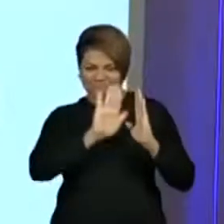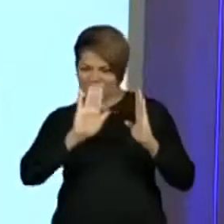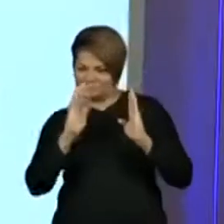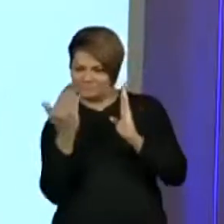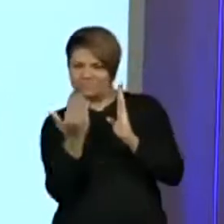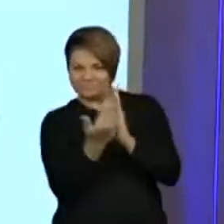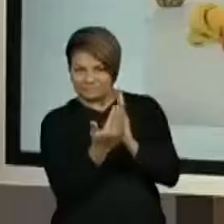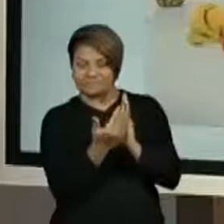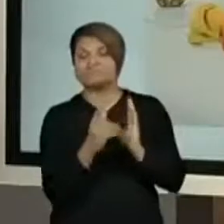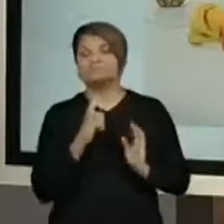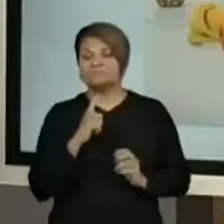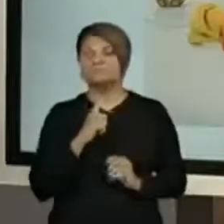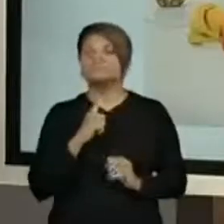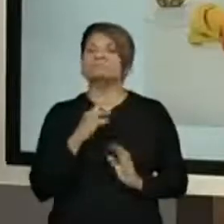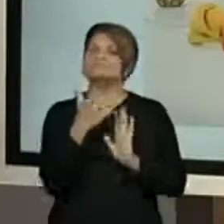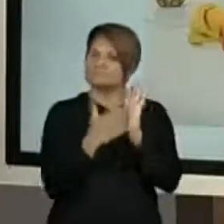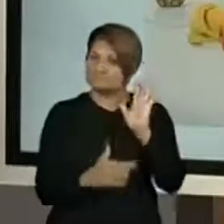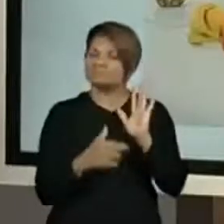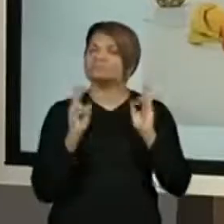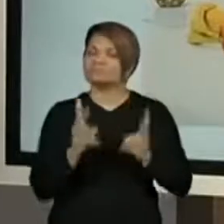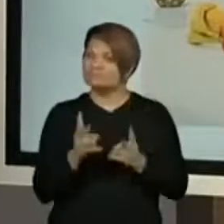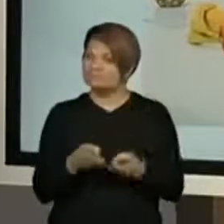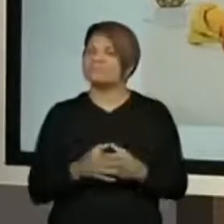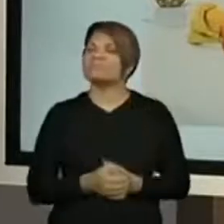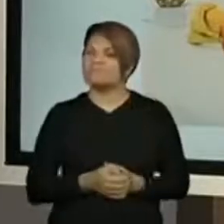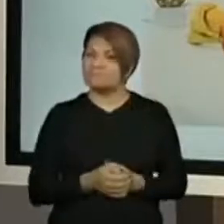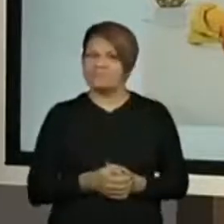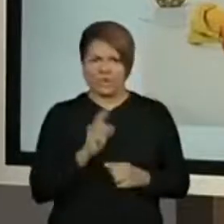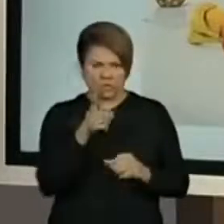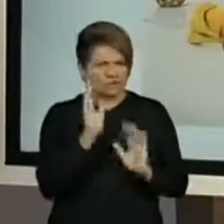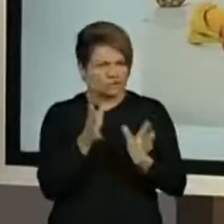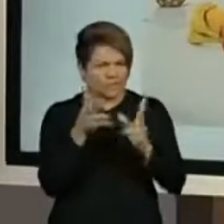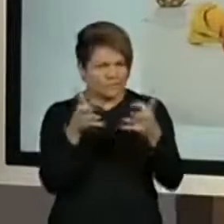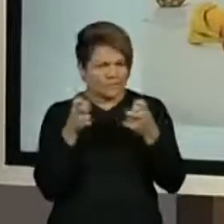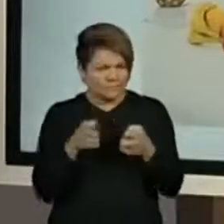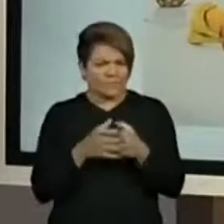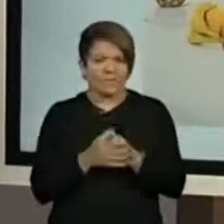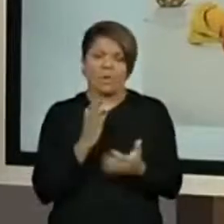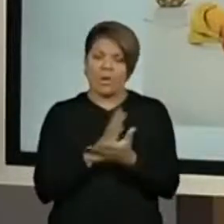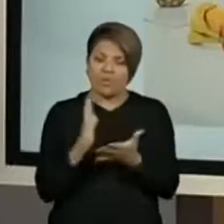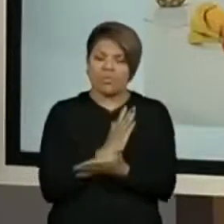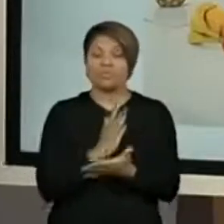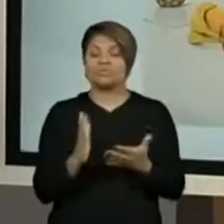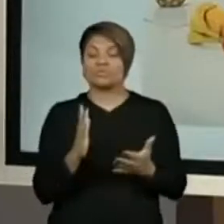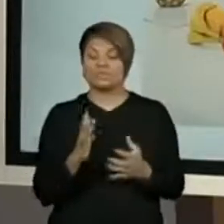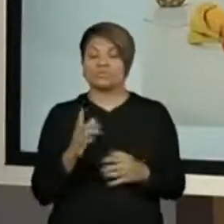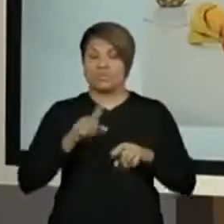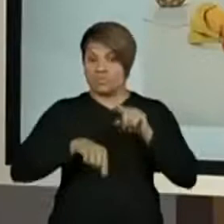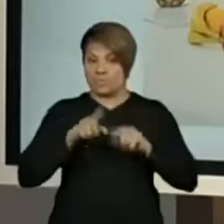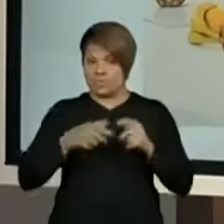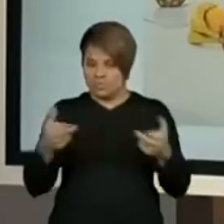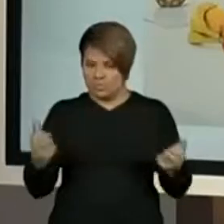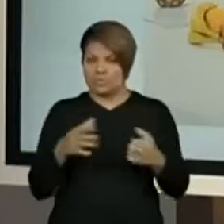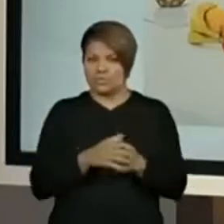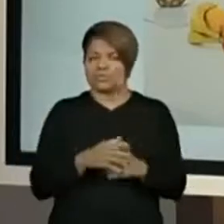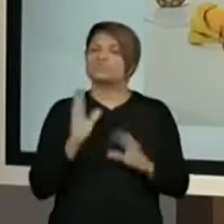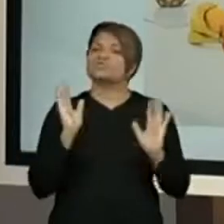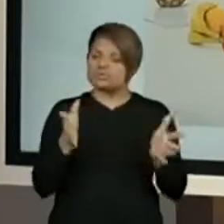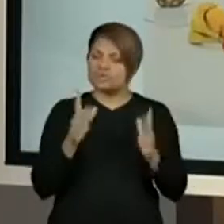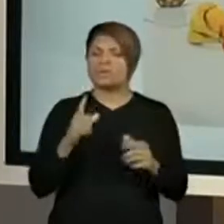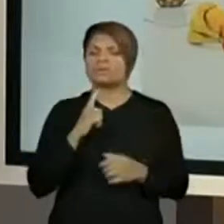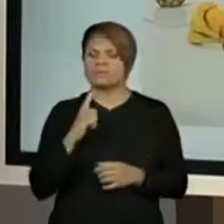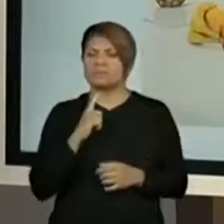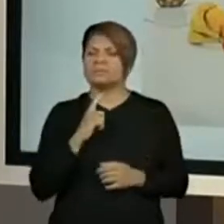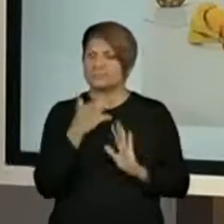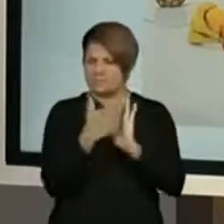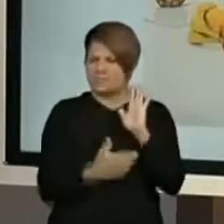receita também. Vocês já perceberam que alguns produtos que a gente compra, já traz ali uma receita? Já pararam pra perceber isso?